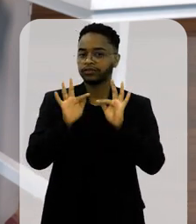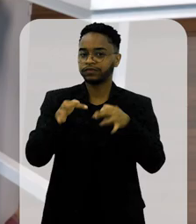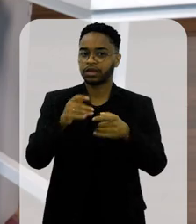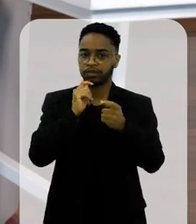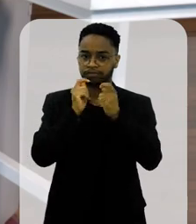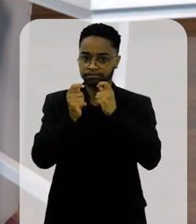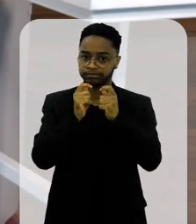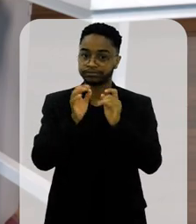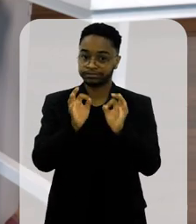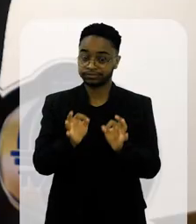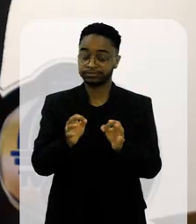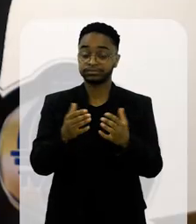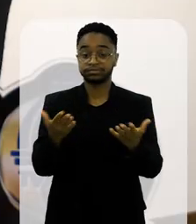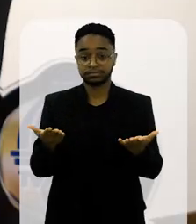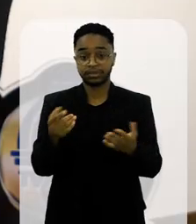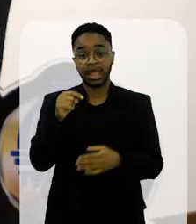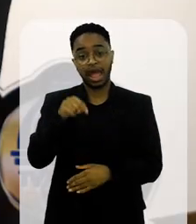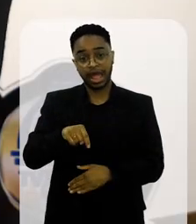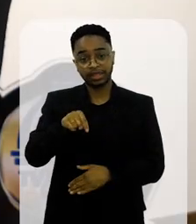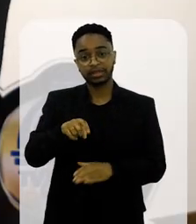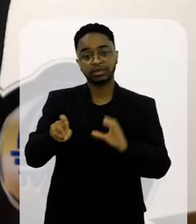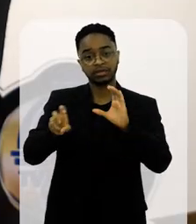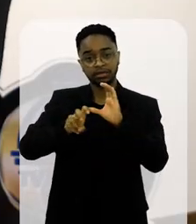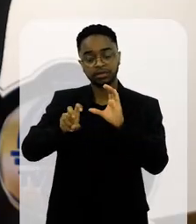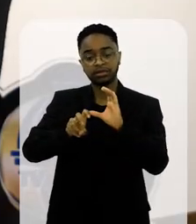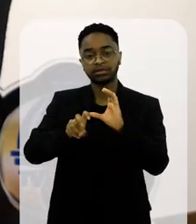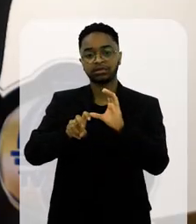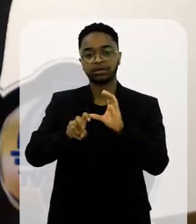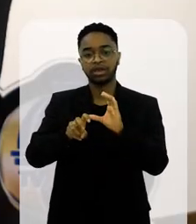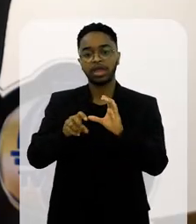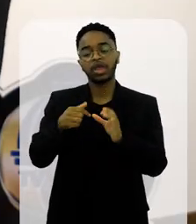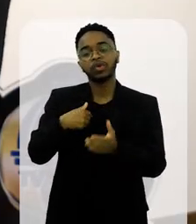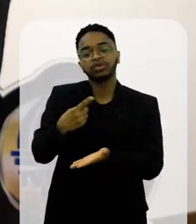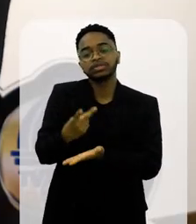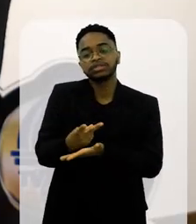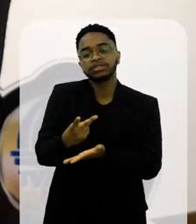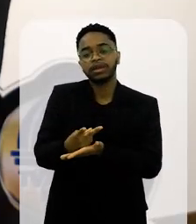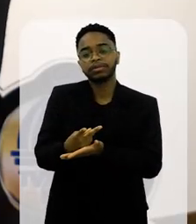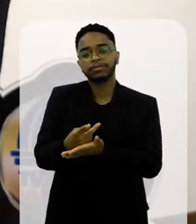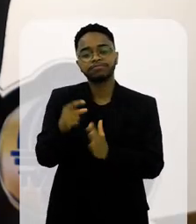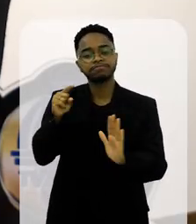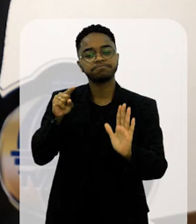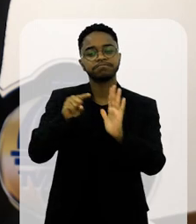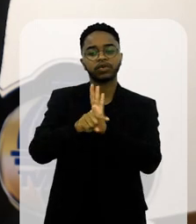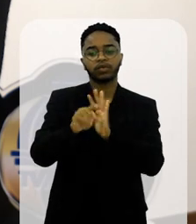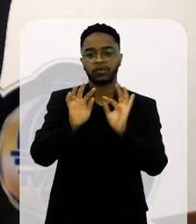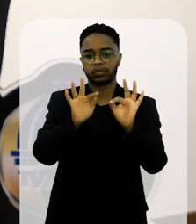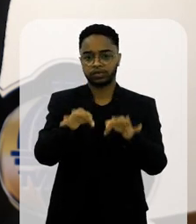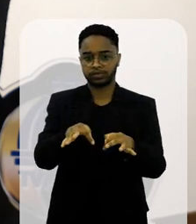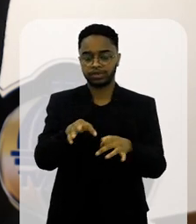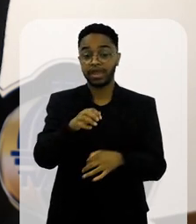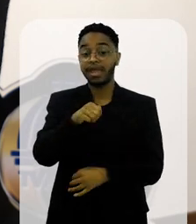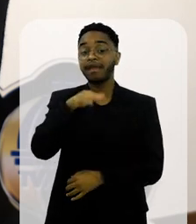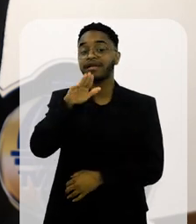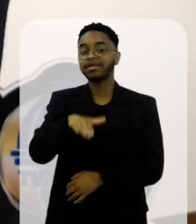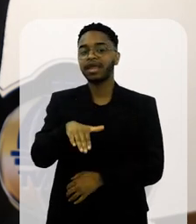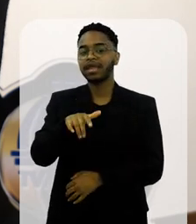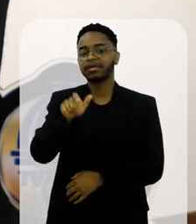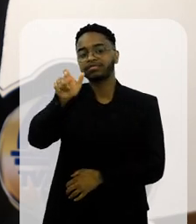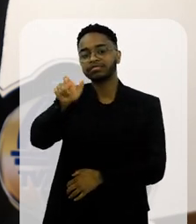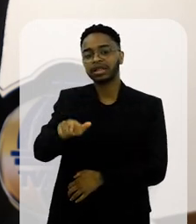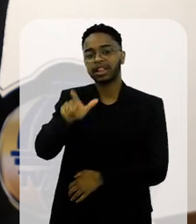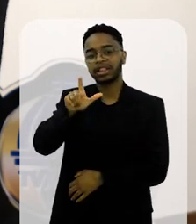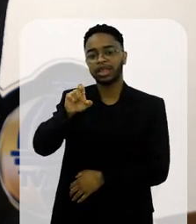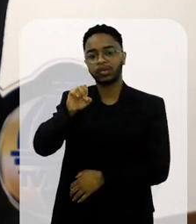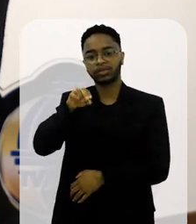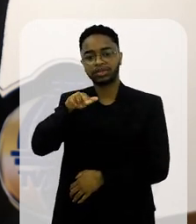chegando no final da nossa entrevista, e aqui no Quintas com Quintais, eu sempre fecho com uma pergunta-chave. Quem é